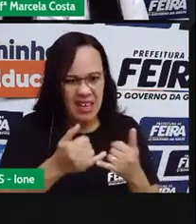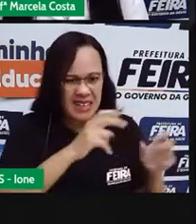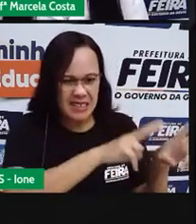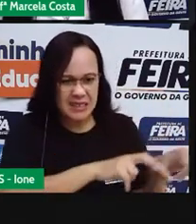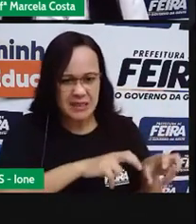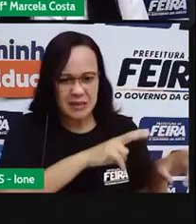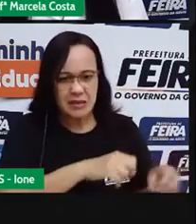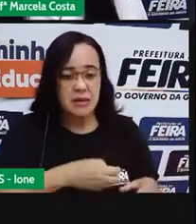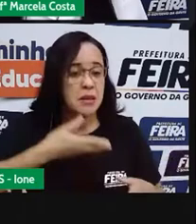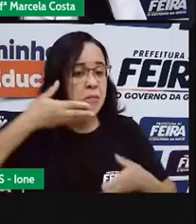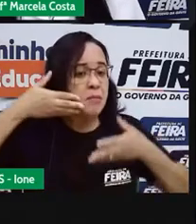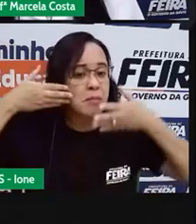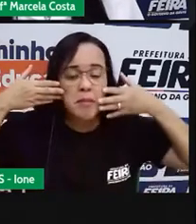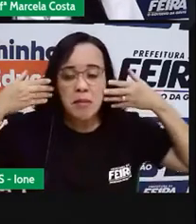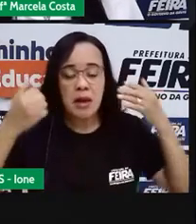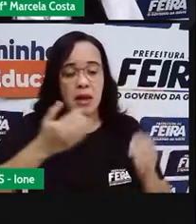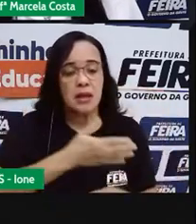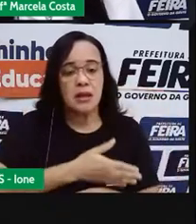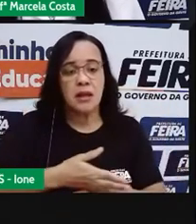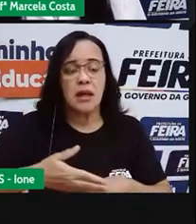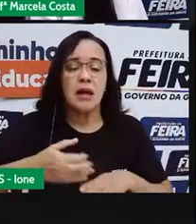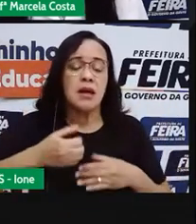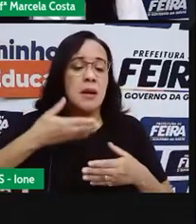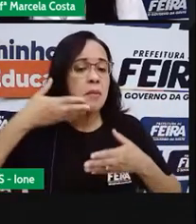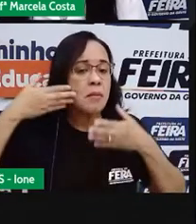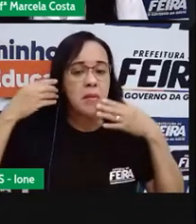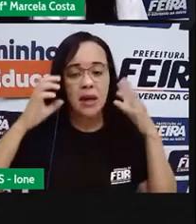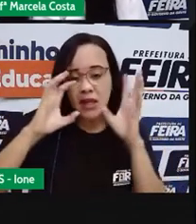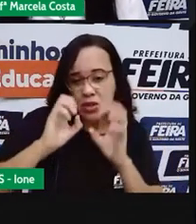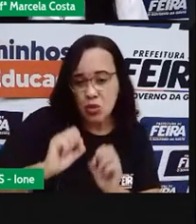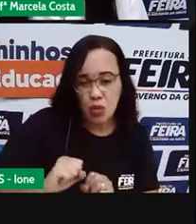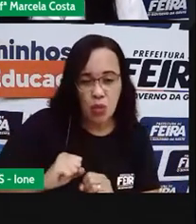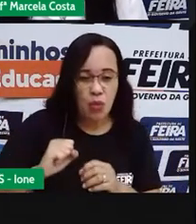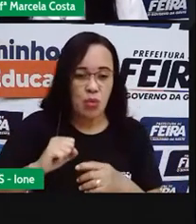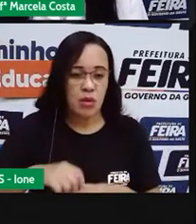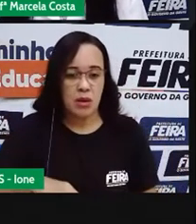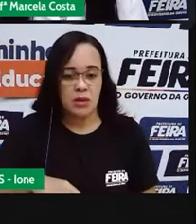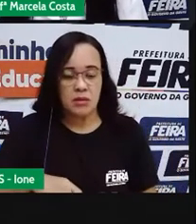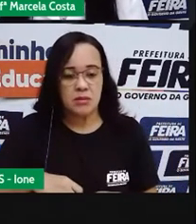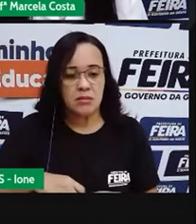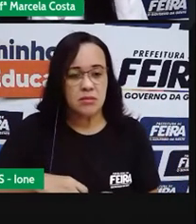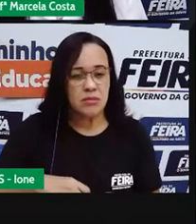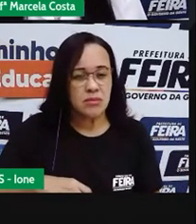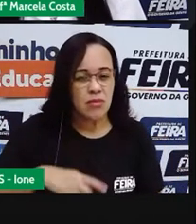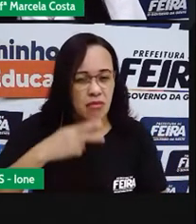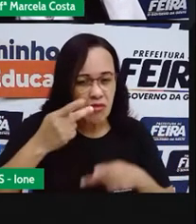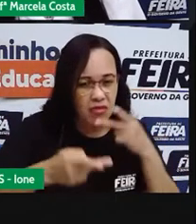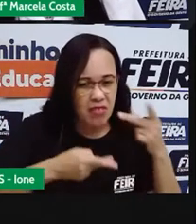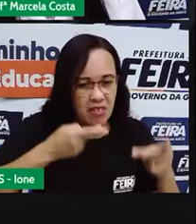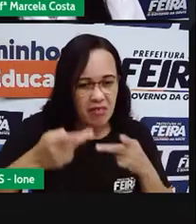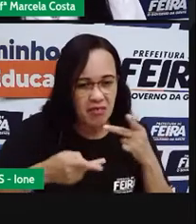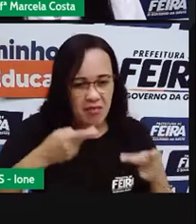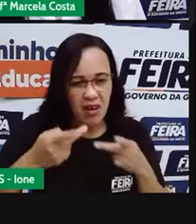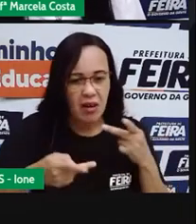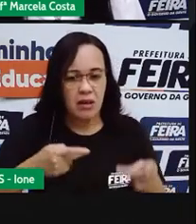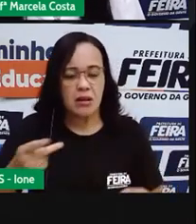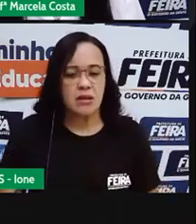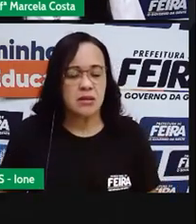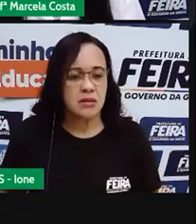pele clara, de pele escura Um fala branda, outro fala dura